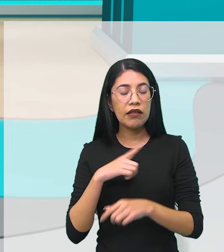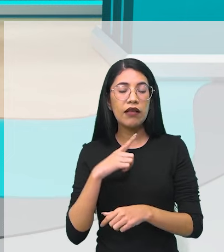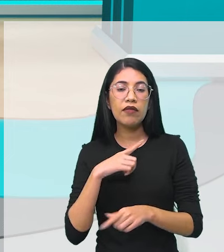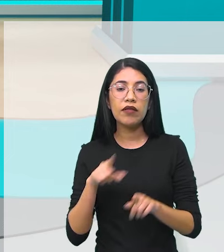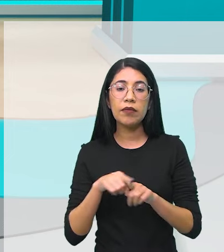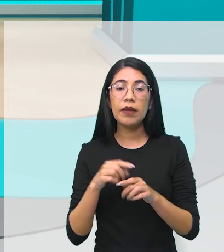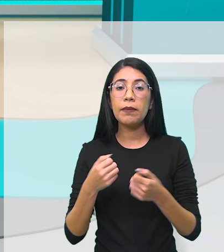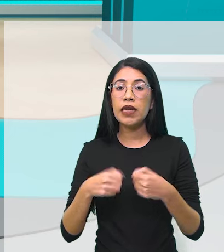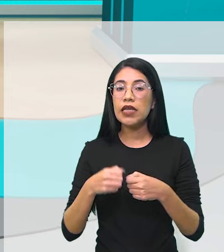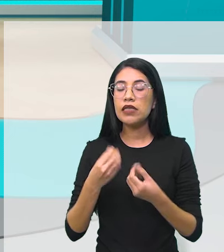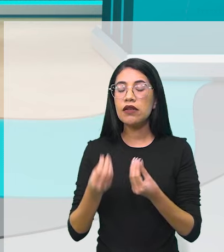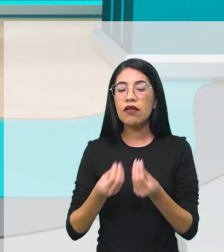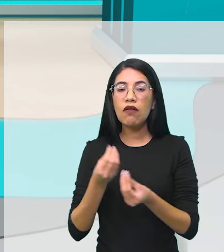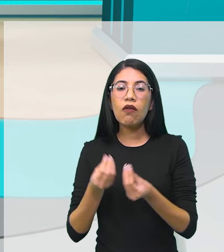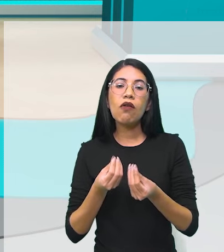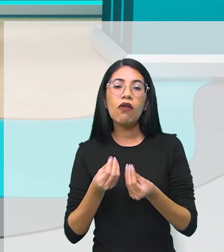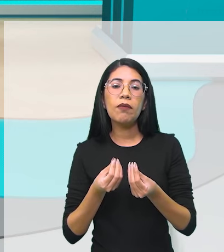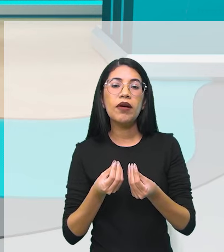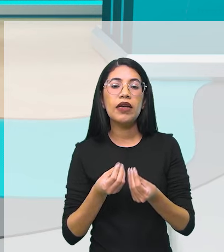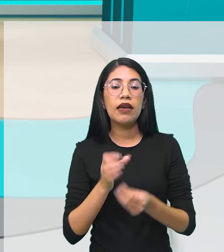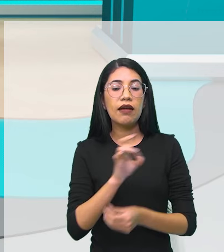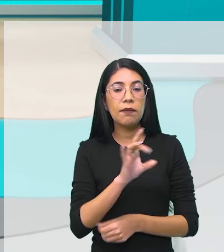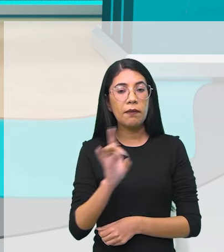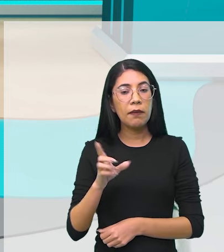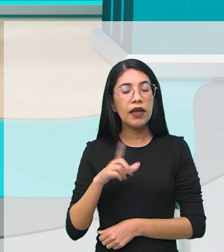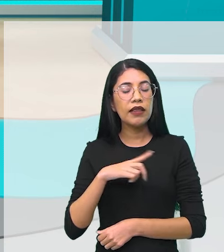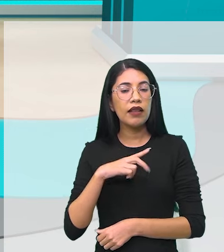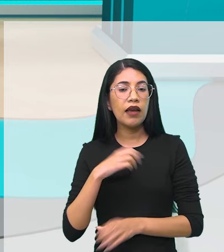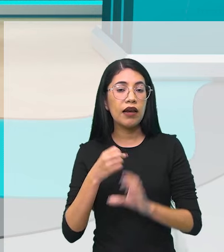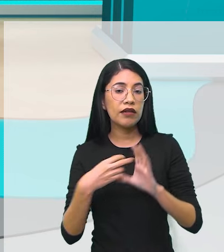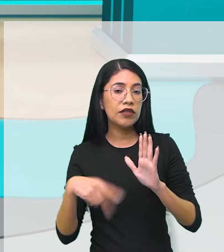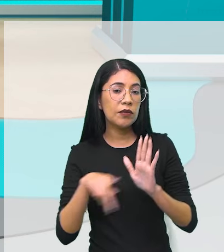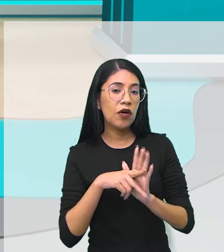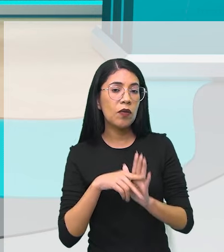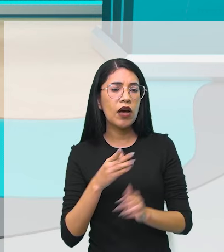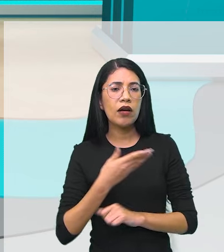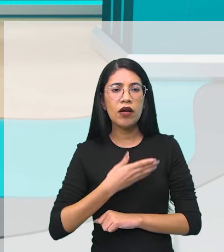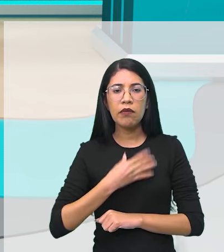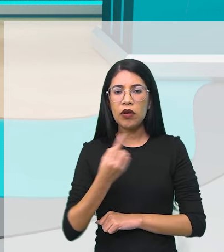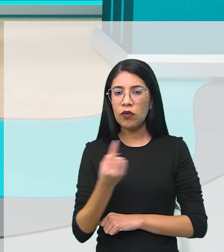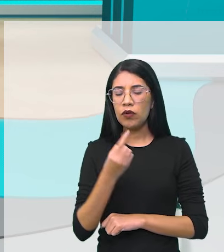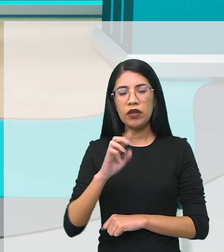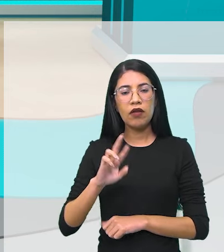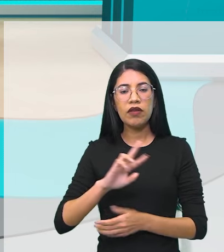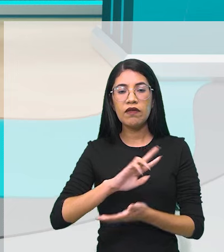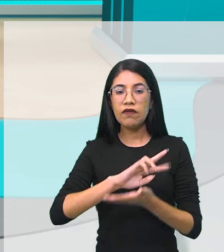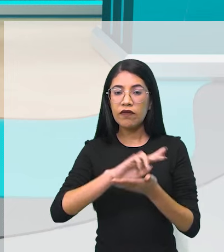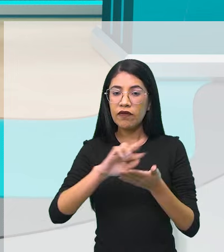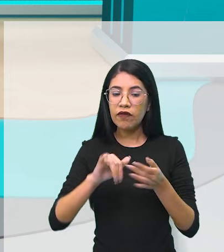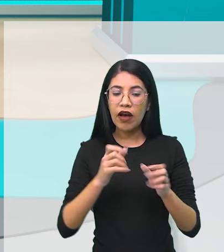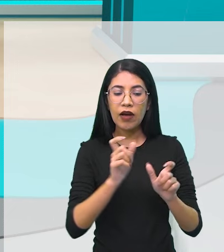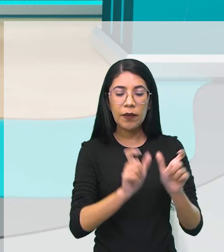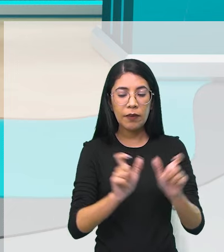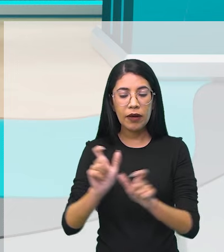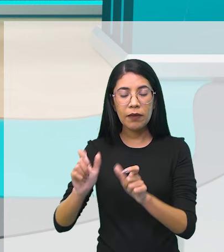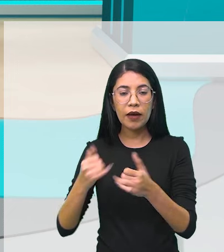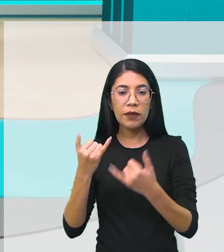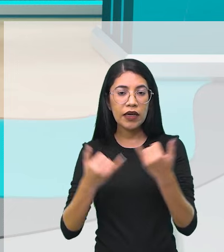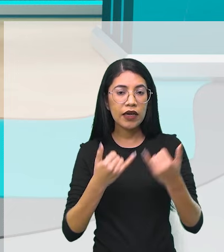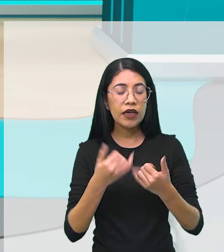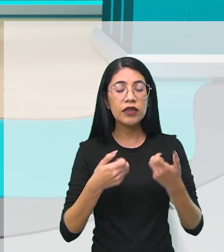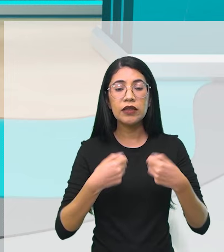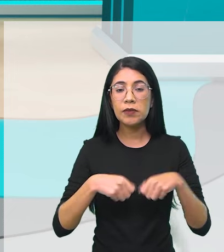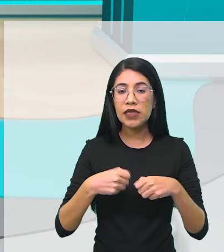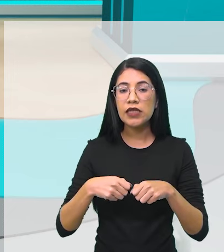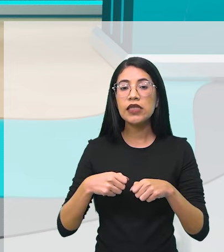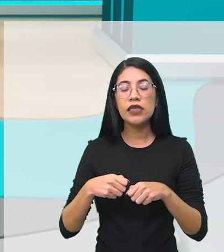lidar, porque você vai, cada pessoa de um jeito, você não vai ter só um amigo, você tem vários quando você brinca, então cada um de jeito você tem que saber